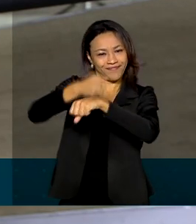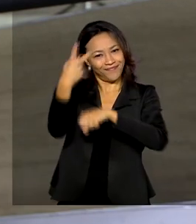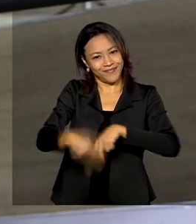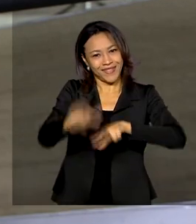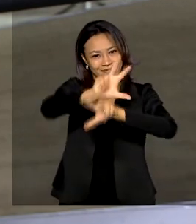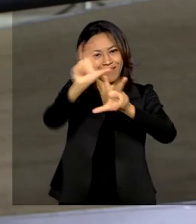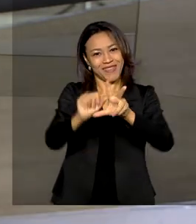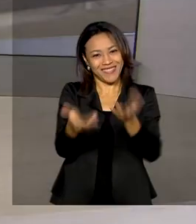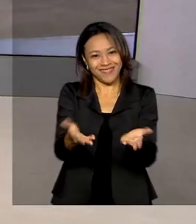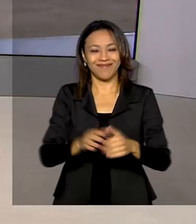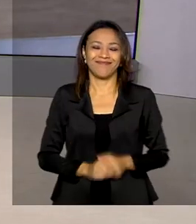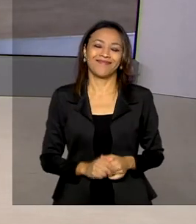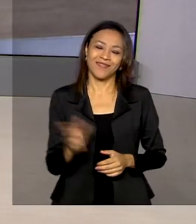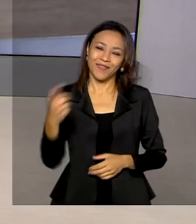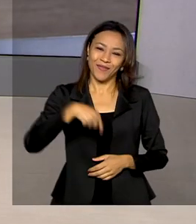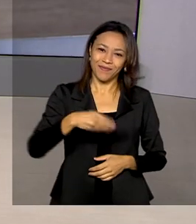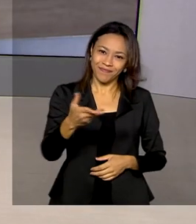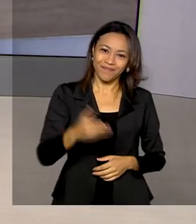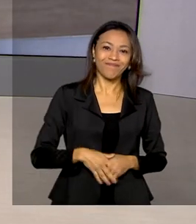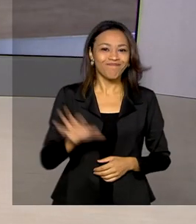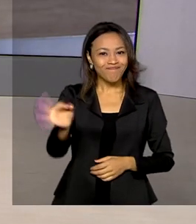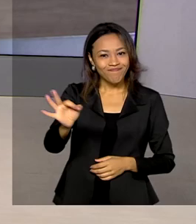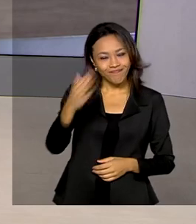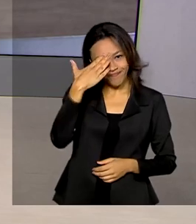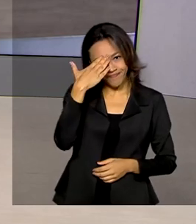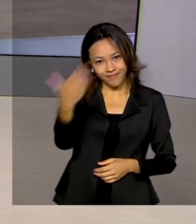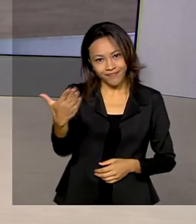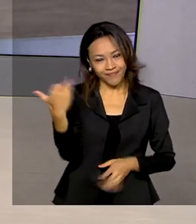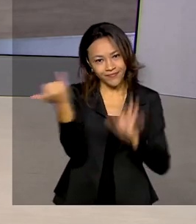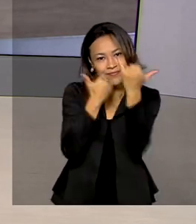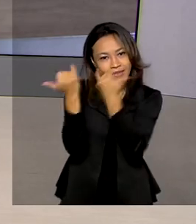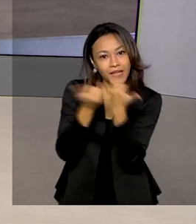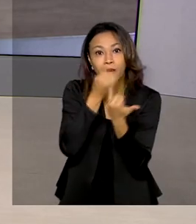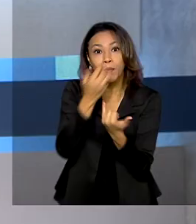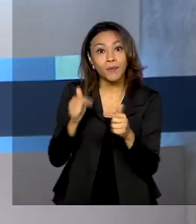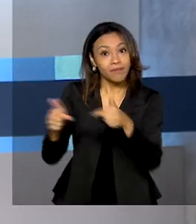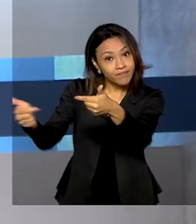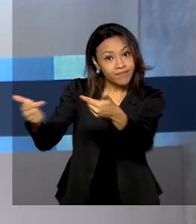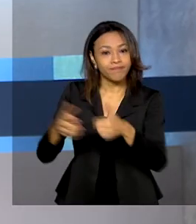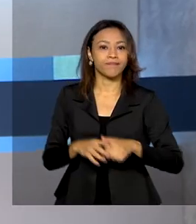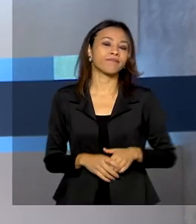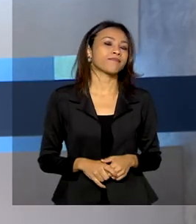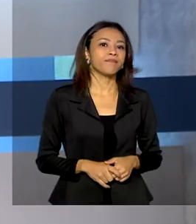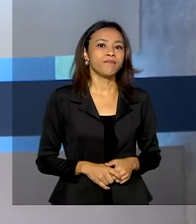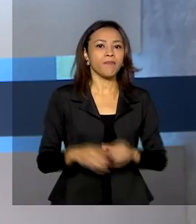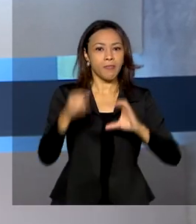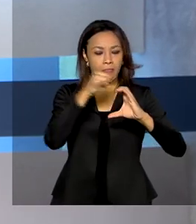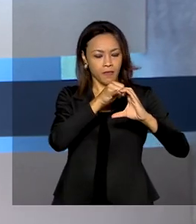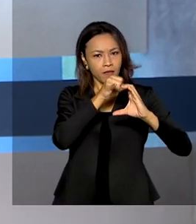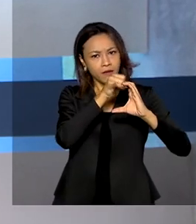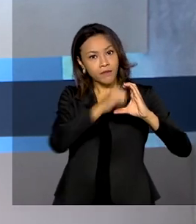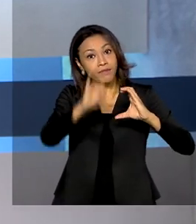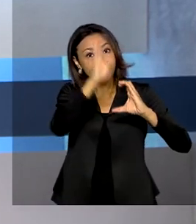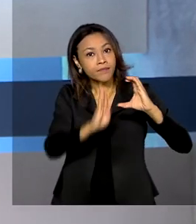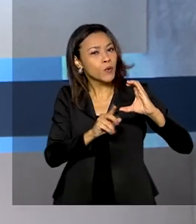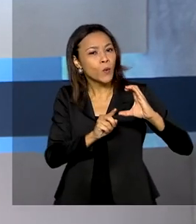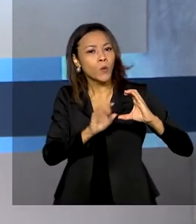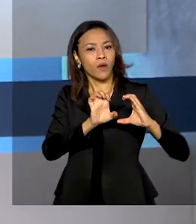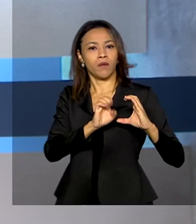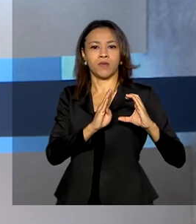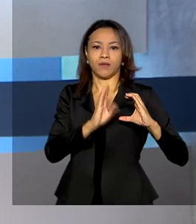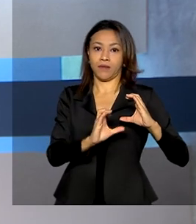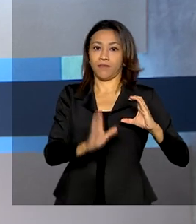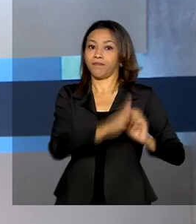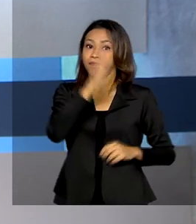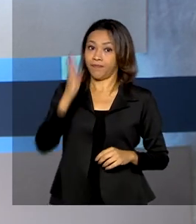volto com você aí no estúdio, Daniela. É isso mesmo, Ana. Obrigada pelas suas informações, bom trabalho. A EBC, a Empresa Brasil de Comunicação e a